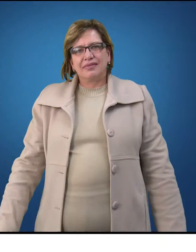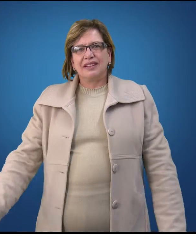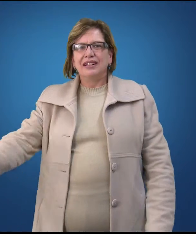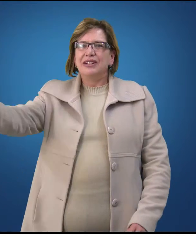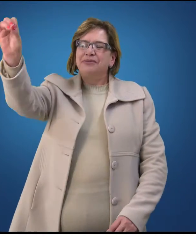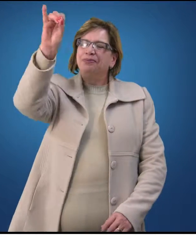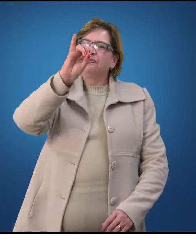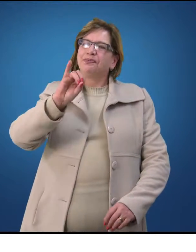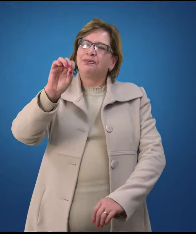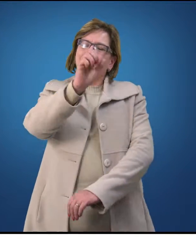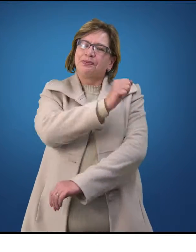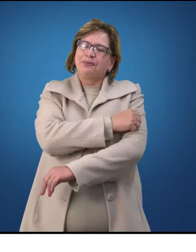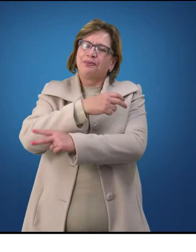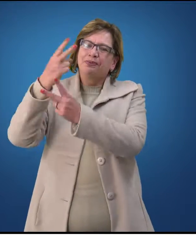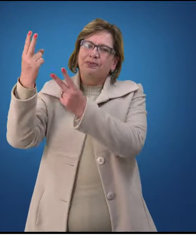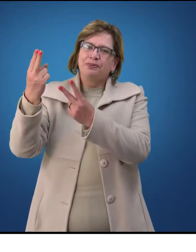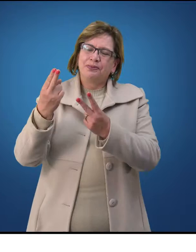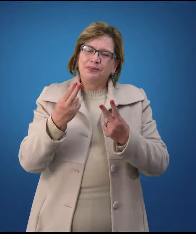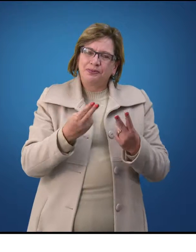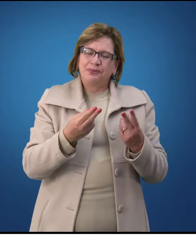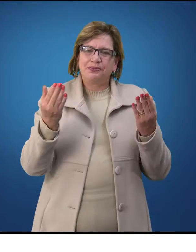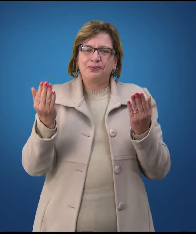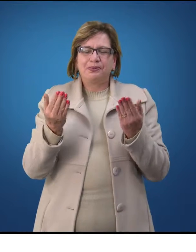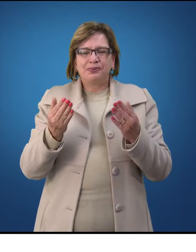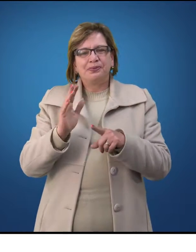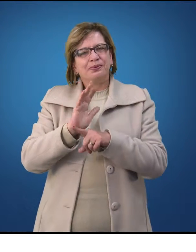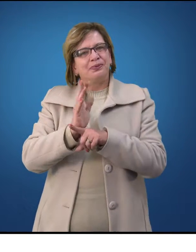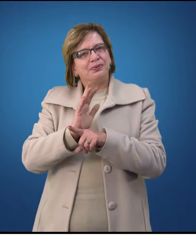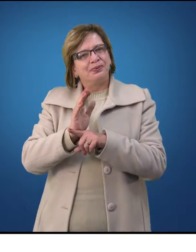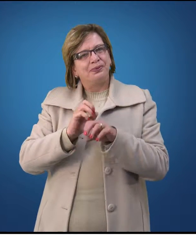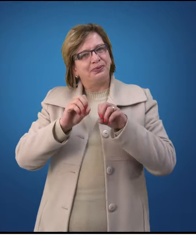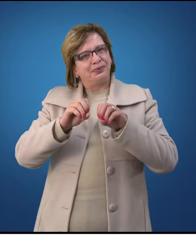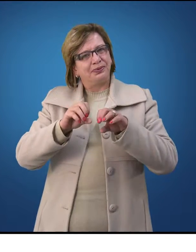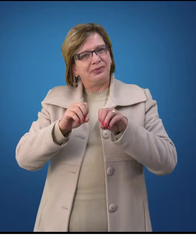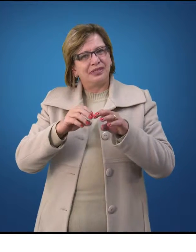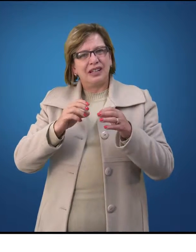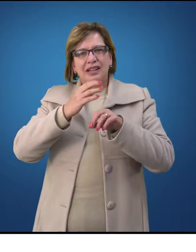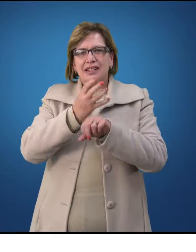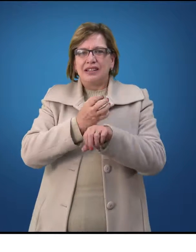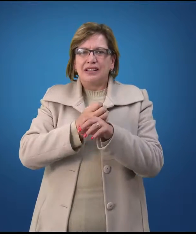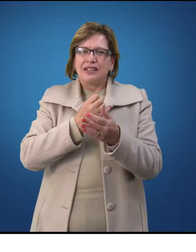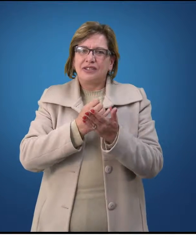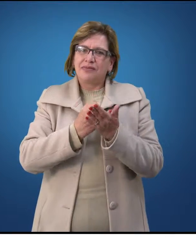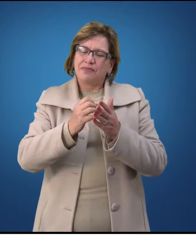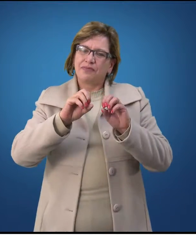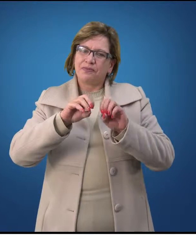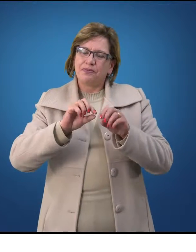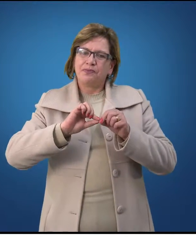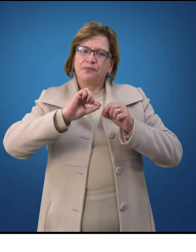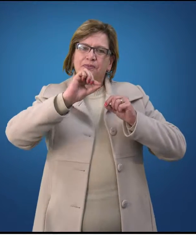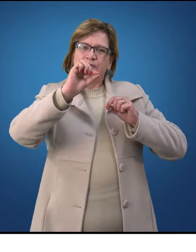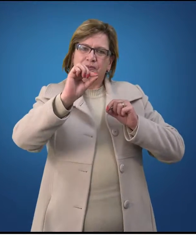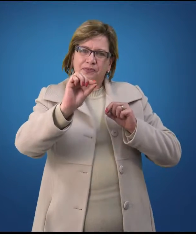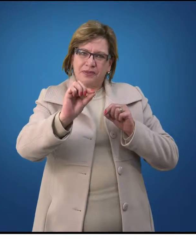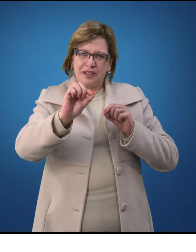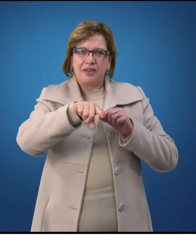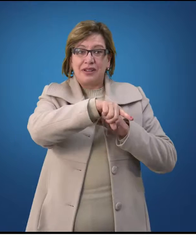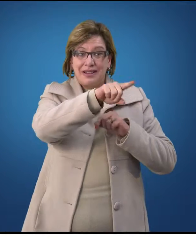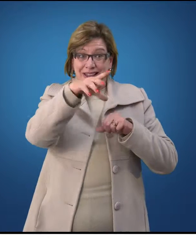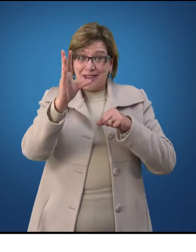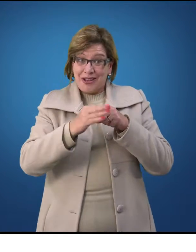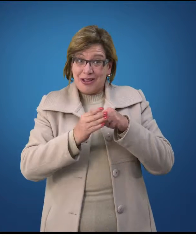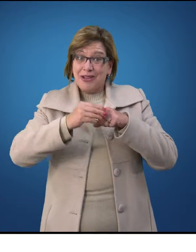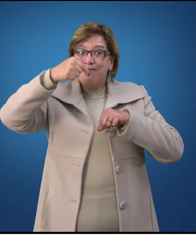Olá alunos, sejam bem-vindos a mais uma videoaula da disciplina Introdução à Educação à Distância. Para ampliarmos nossos